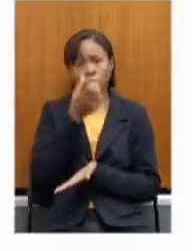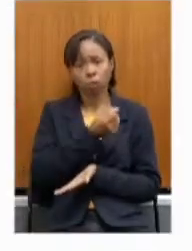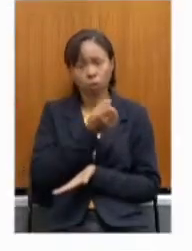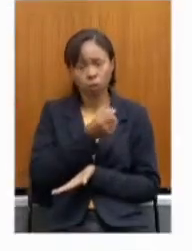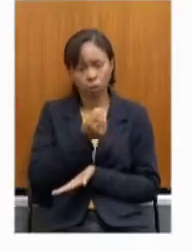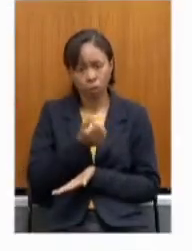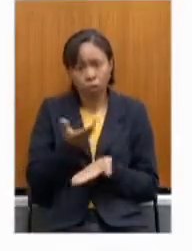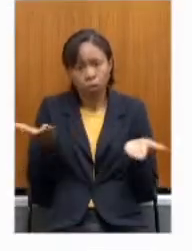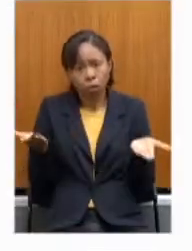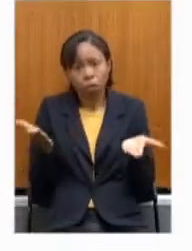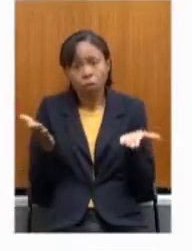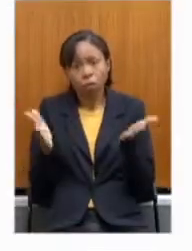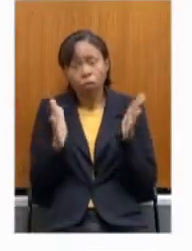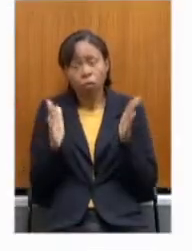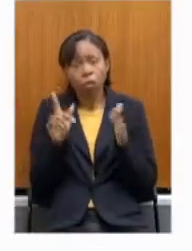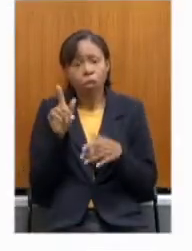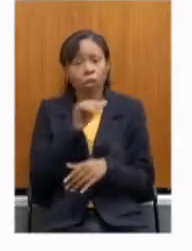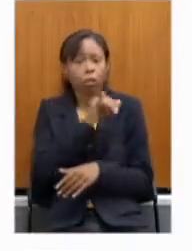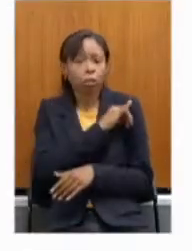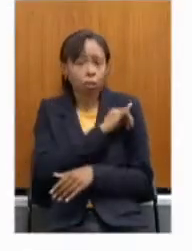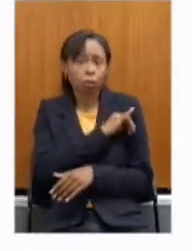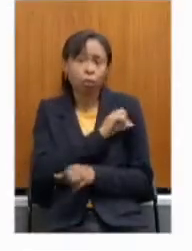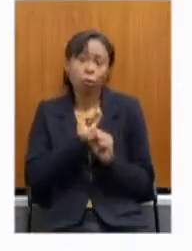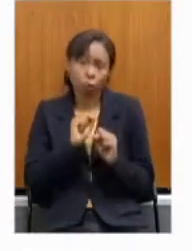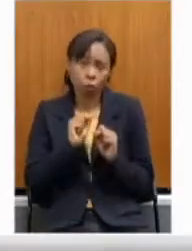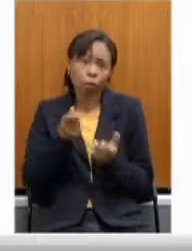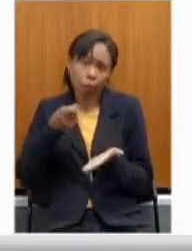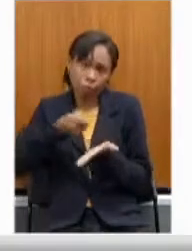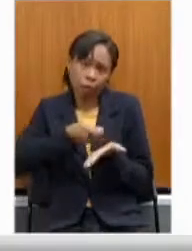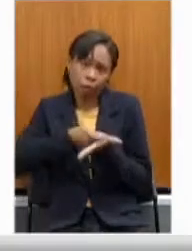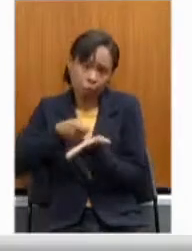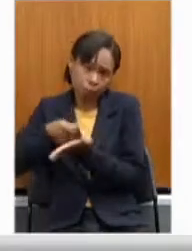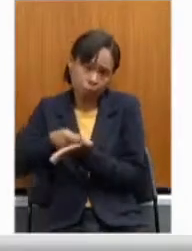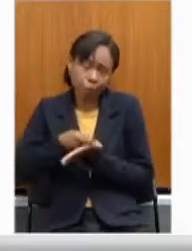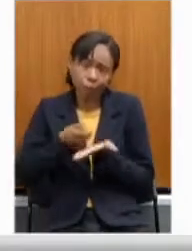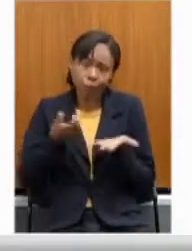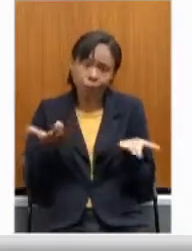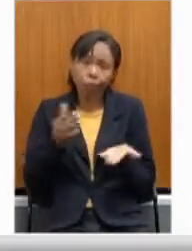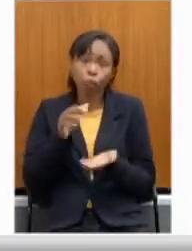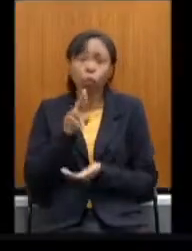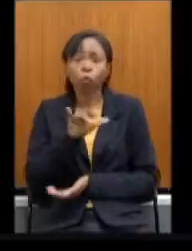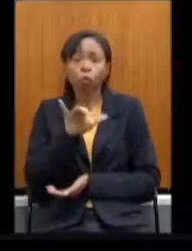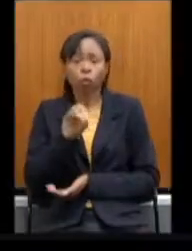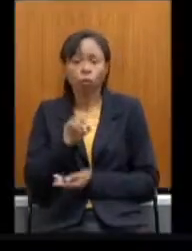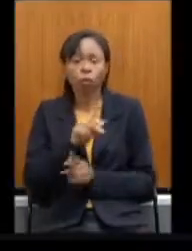Num momento Em o estado Do Rio de Janeiro Tinha condições Para fazer esses pagamentos O Rio Previdência